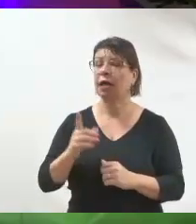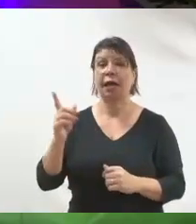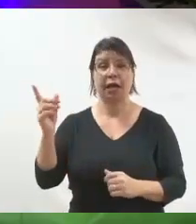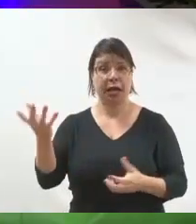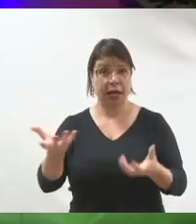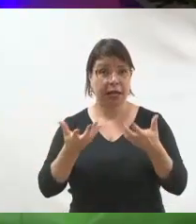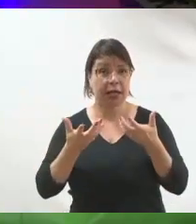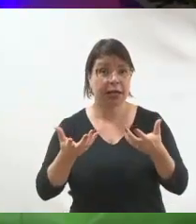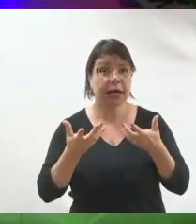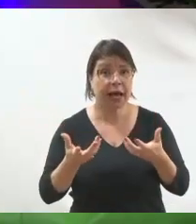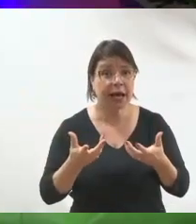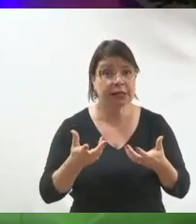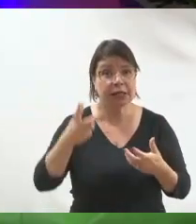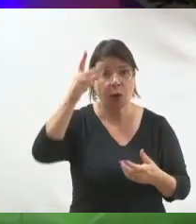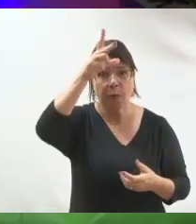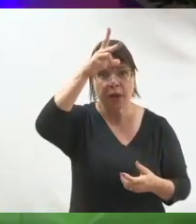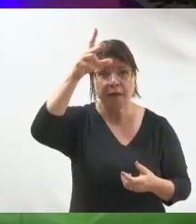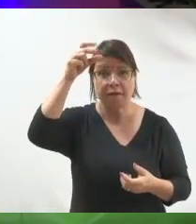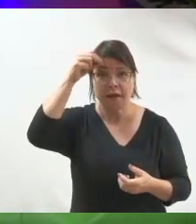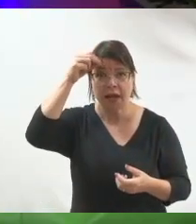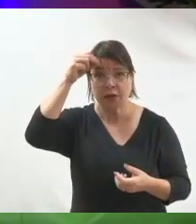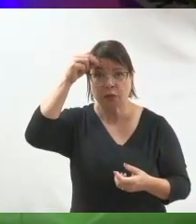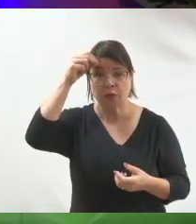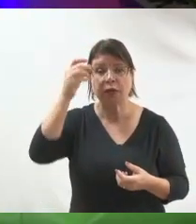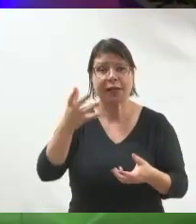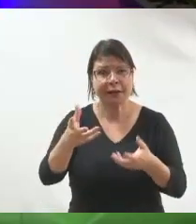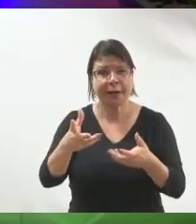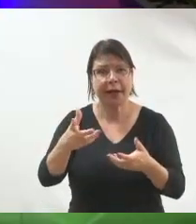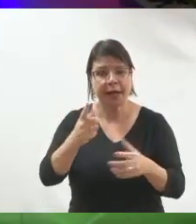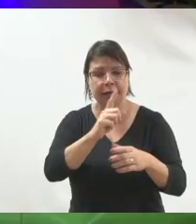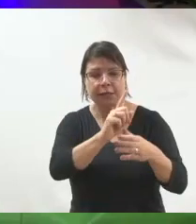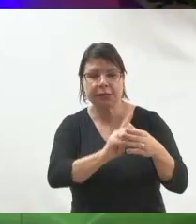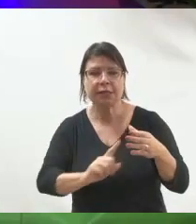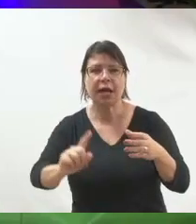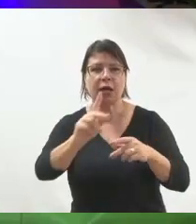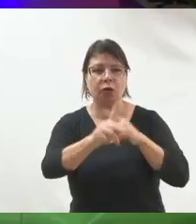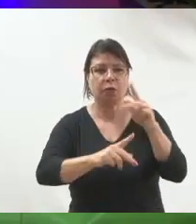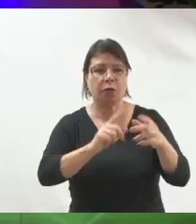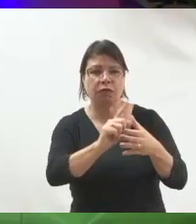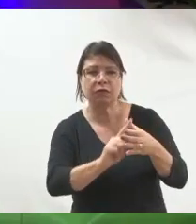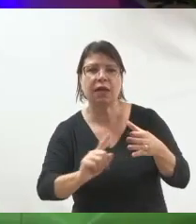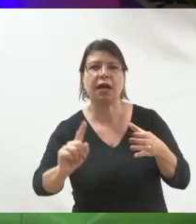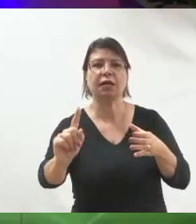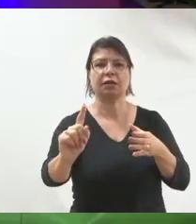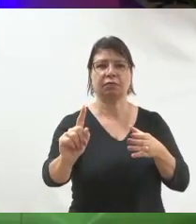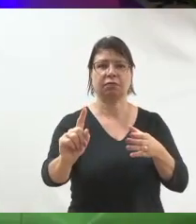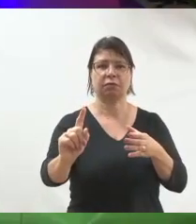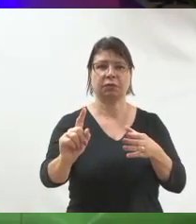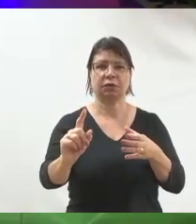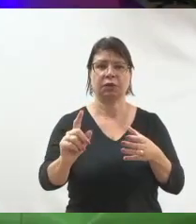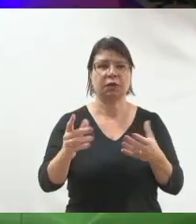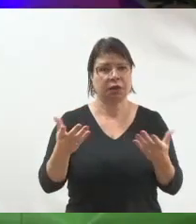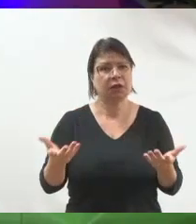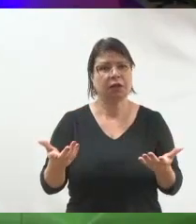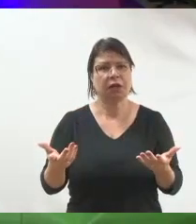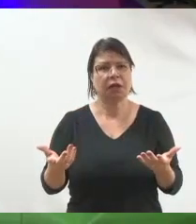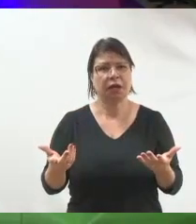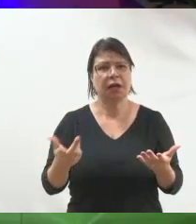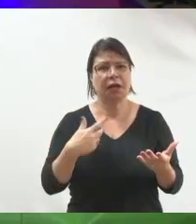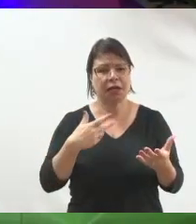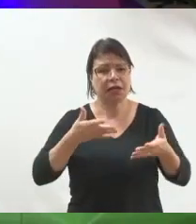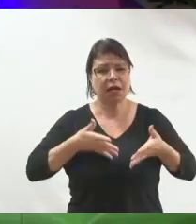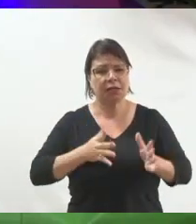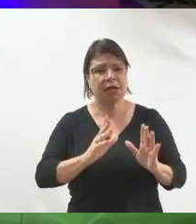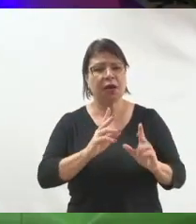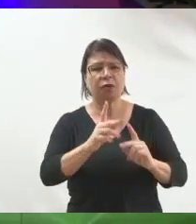quer ser o prefeito da mensagem que ele tem, que saiu do meio do povo. O que ele tem que mostrar? Que, de fato, ele saiu do meio do povo.